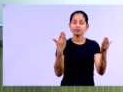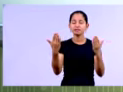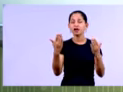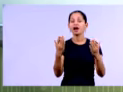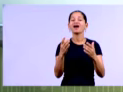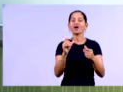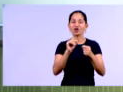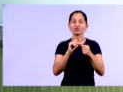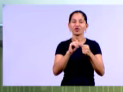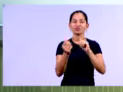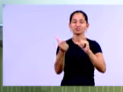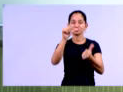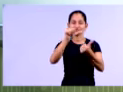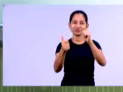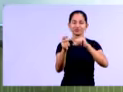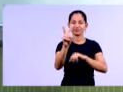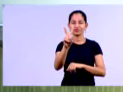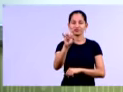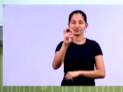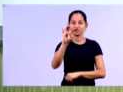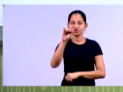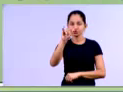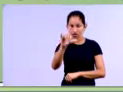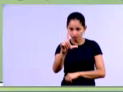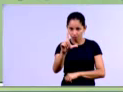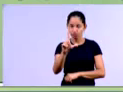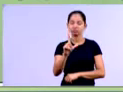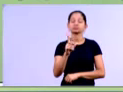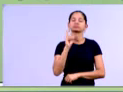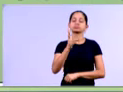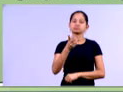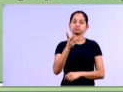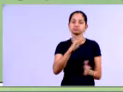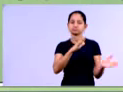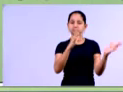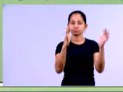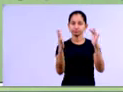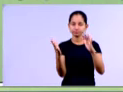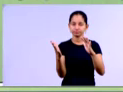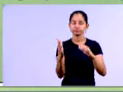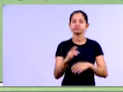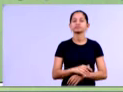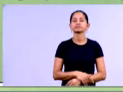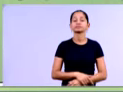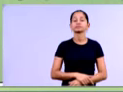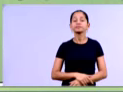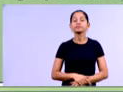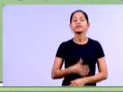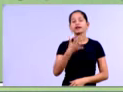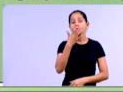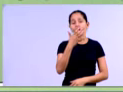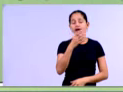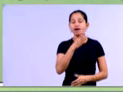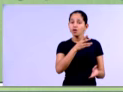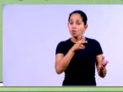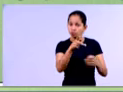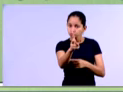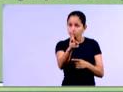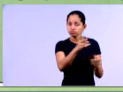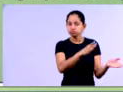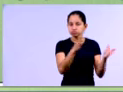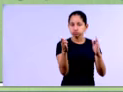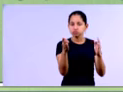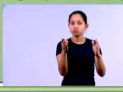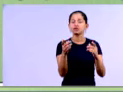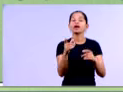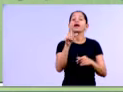eu estou fazendo uma análise vertical, ok? Vamos continuar no slide. Conceituando ainda, gente, análise vertical é uma